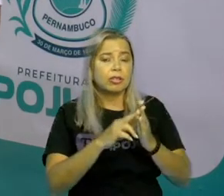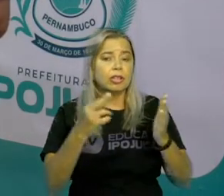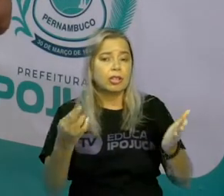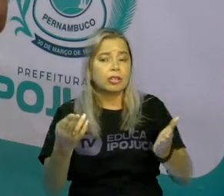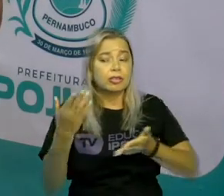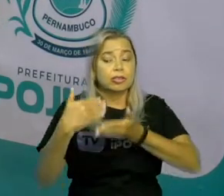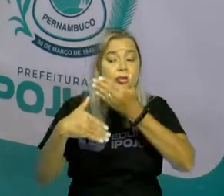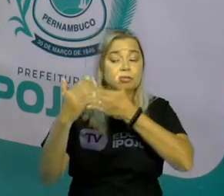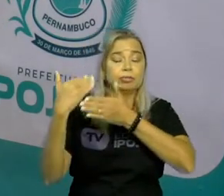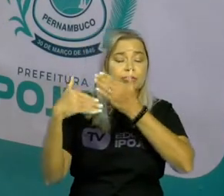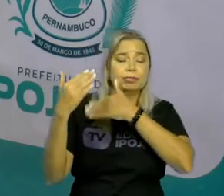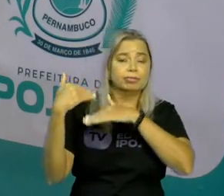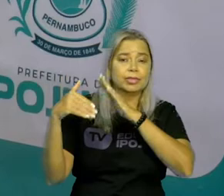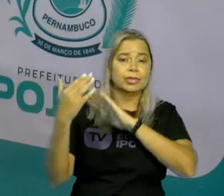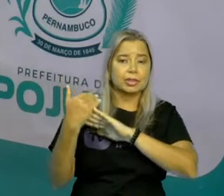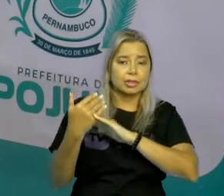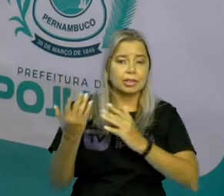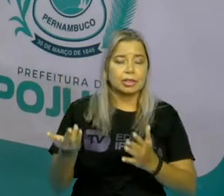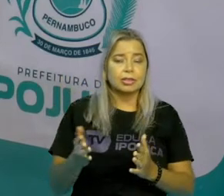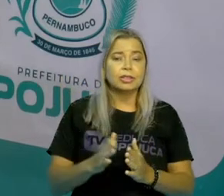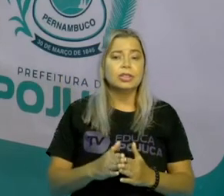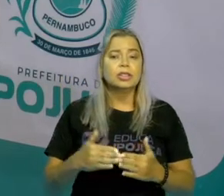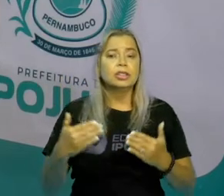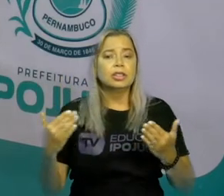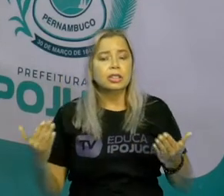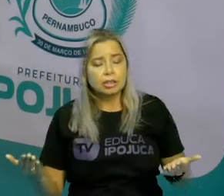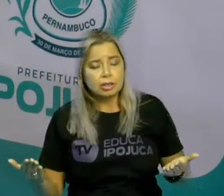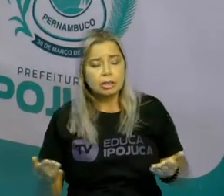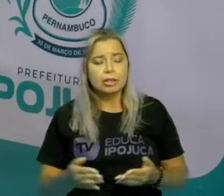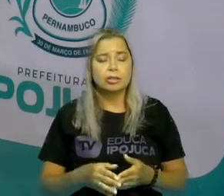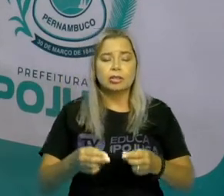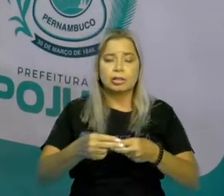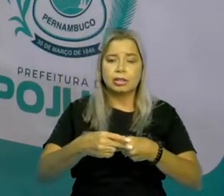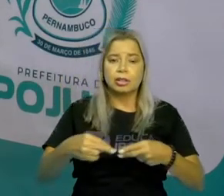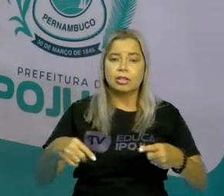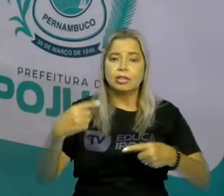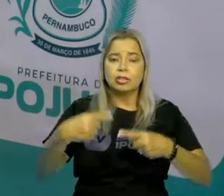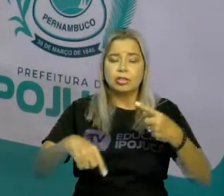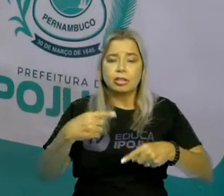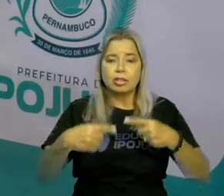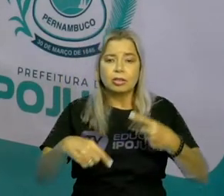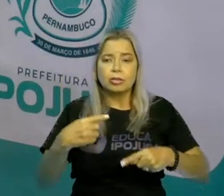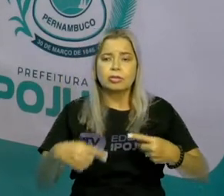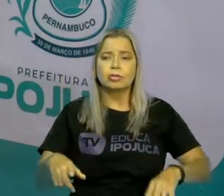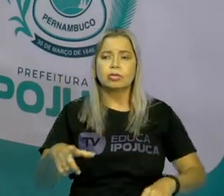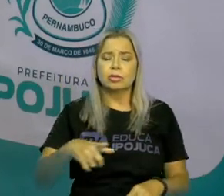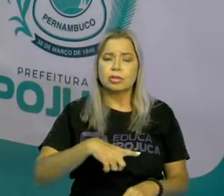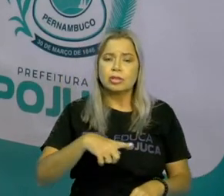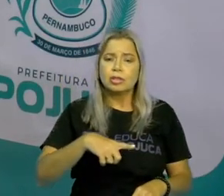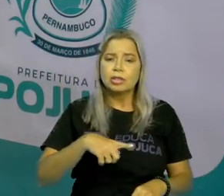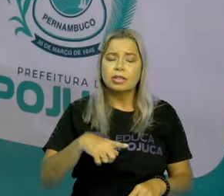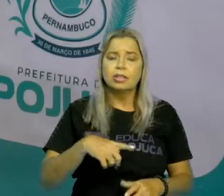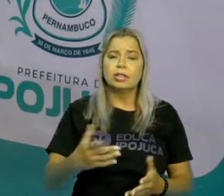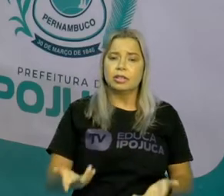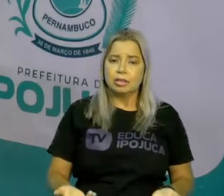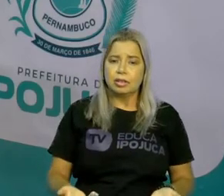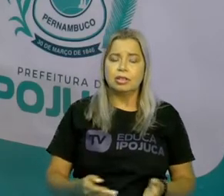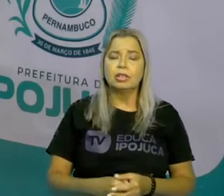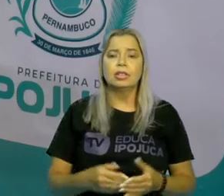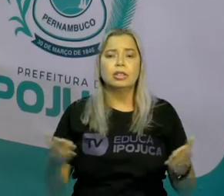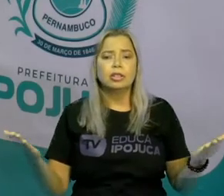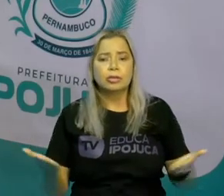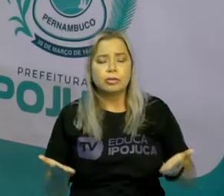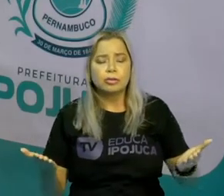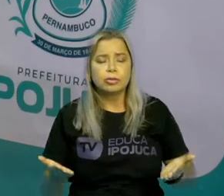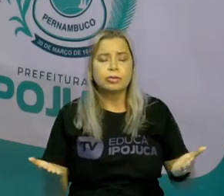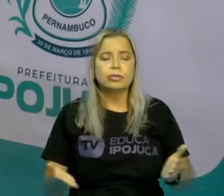E diante de todos esses viés de comunicação, né? De informação que temos, né? Que já tivemos e que temos presente no nosso dia